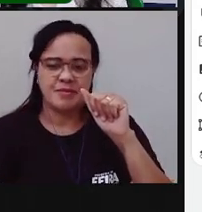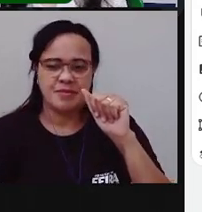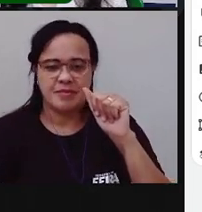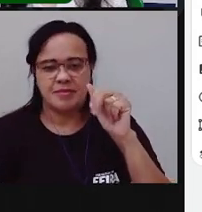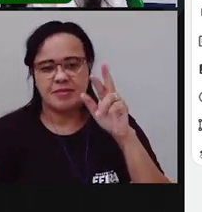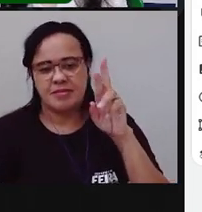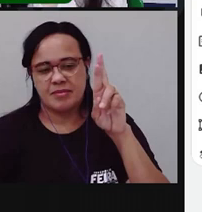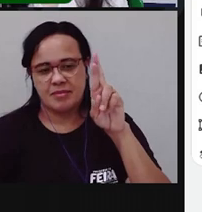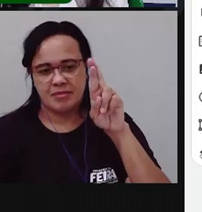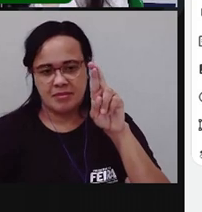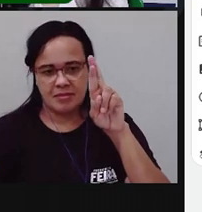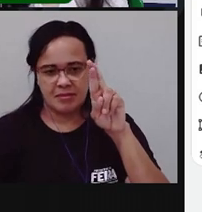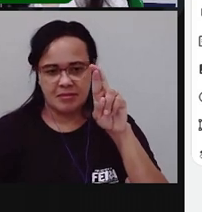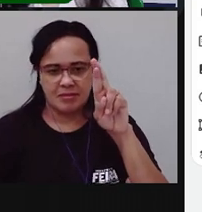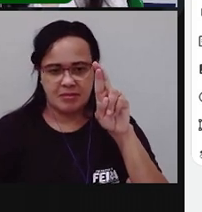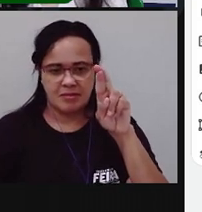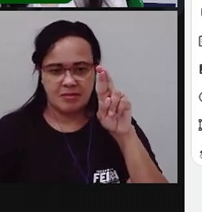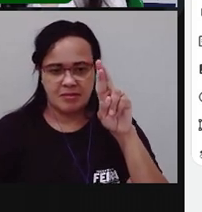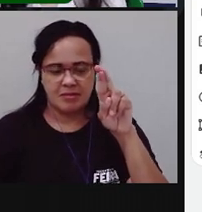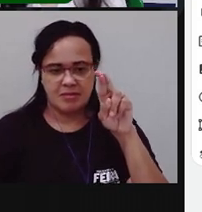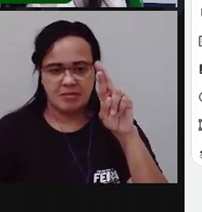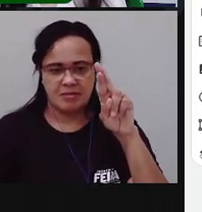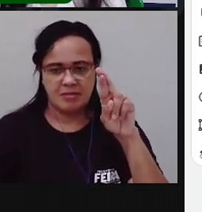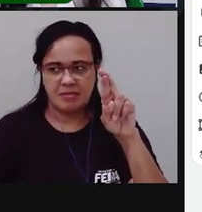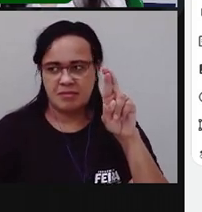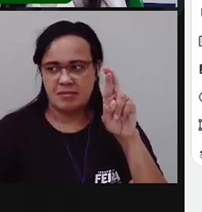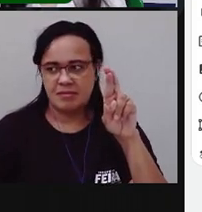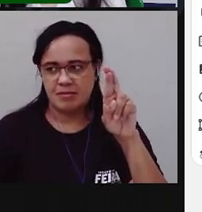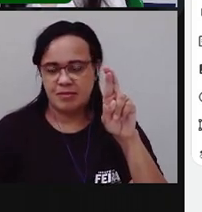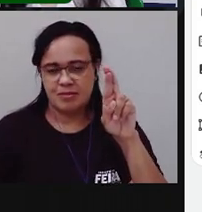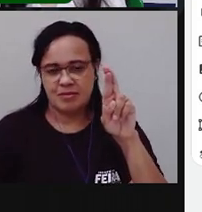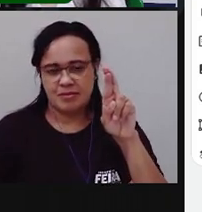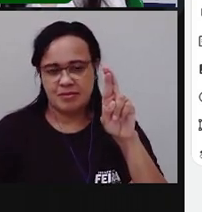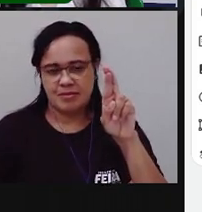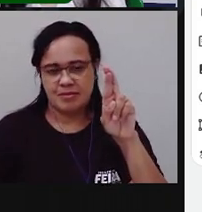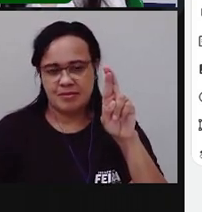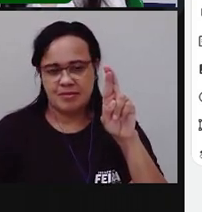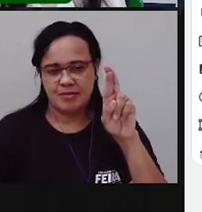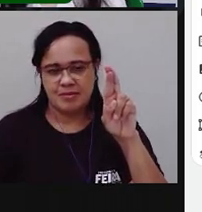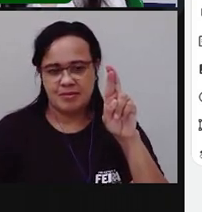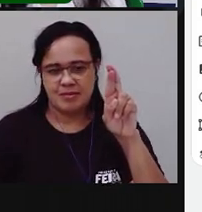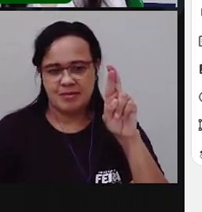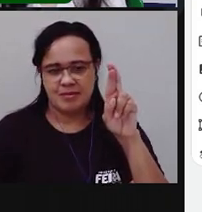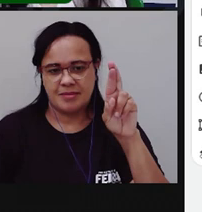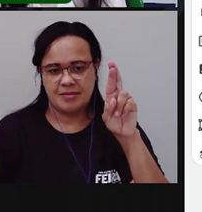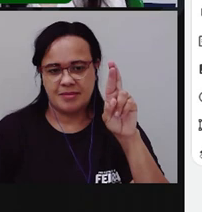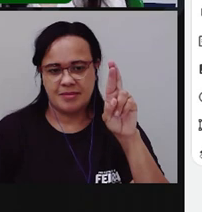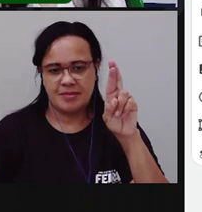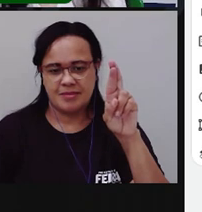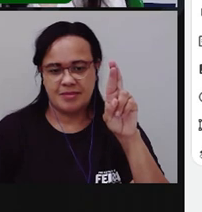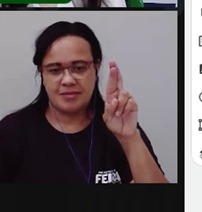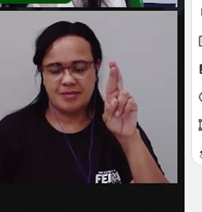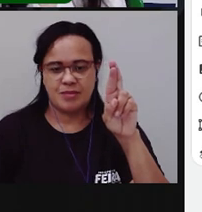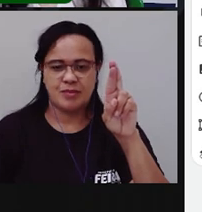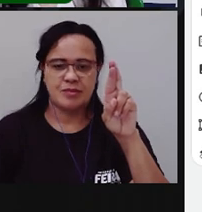Agora a letra R. Ó. Desceu. Um traço.